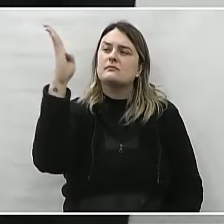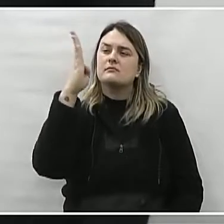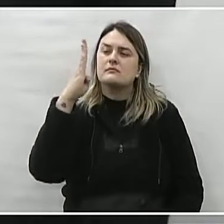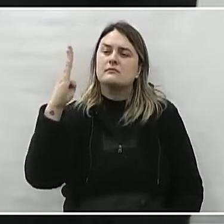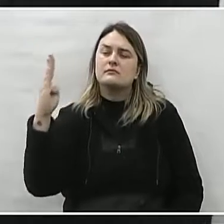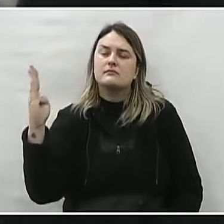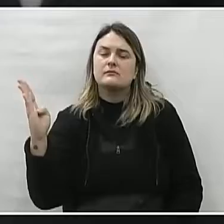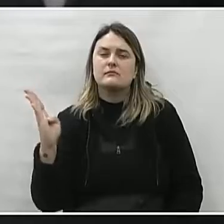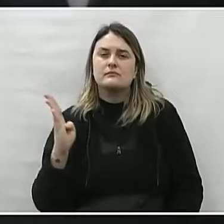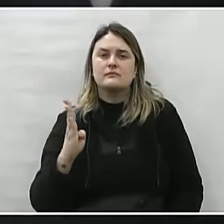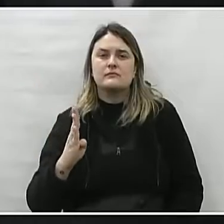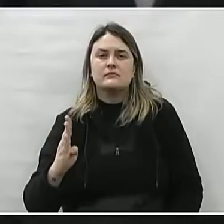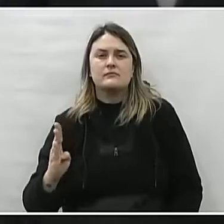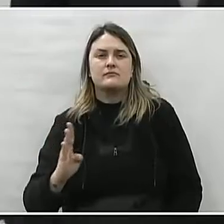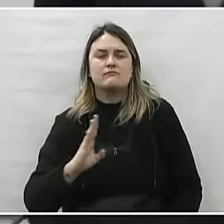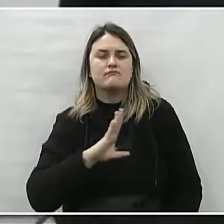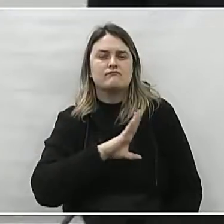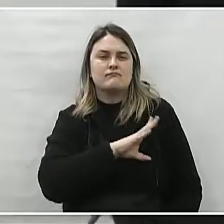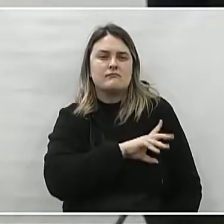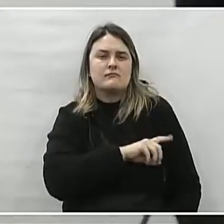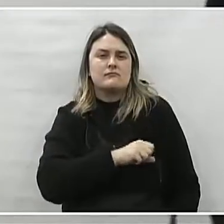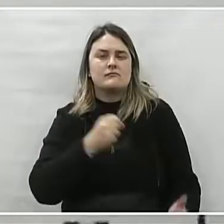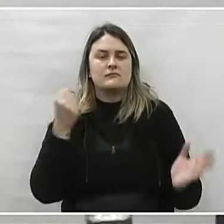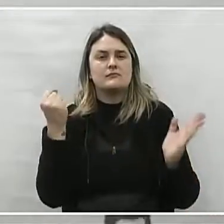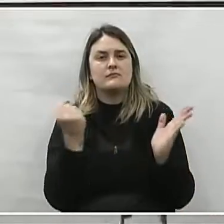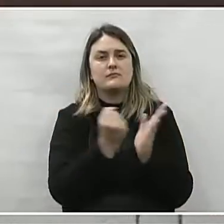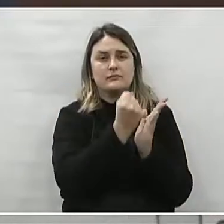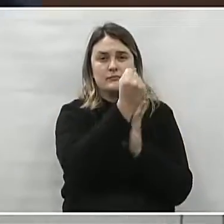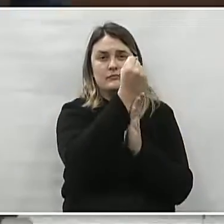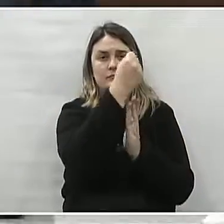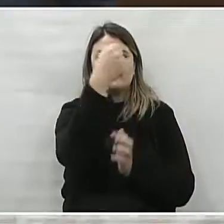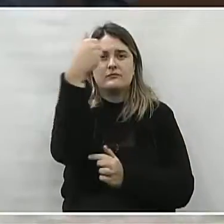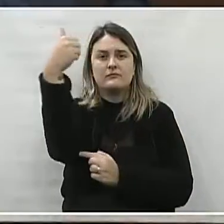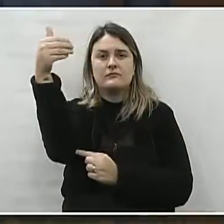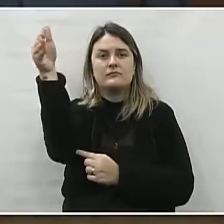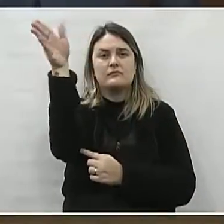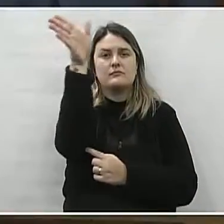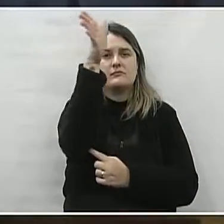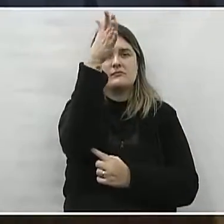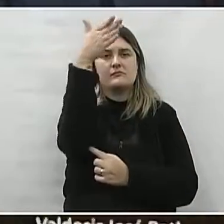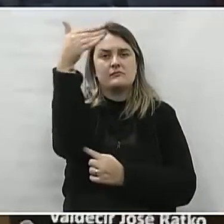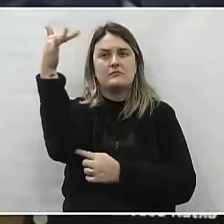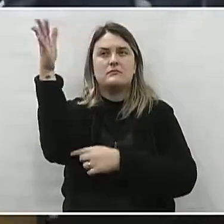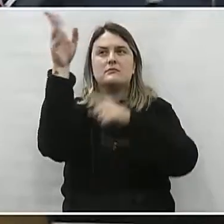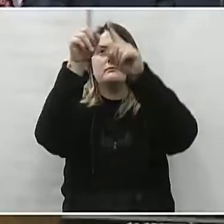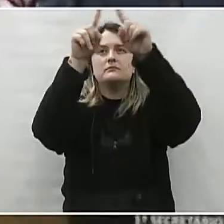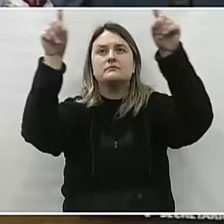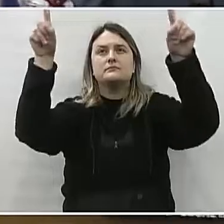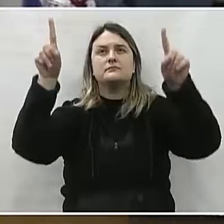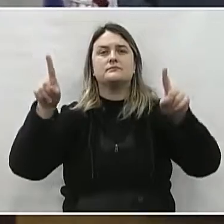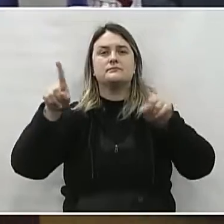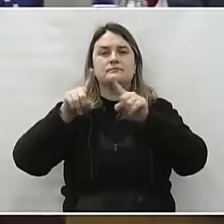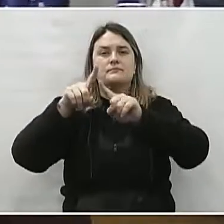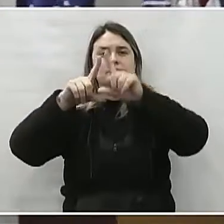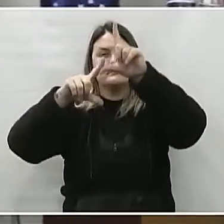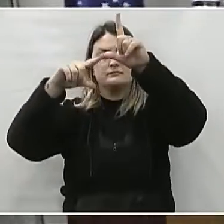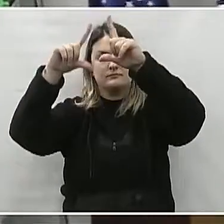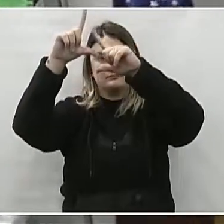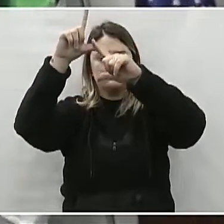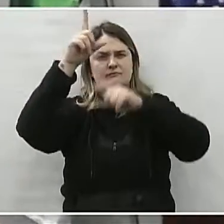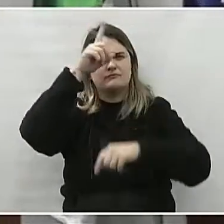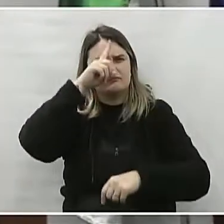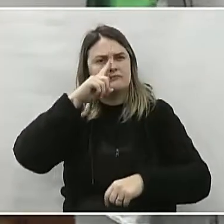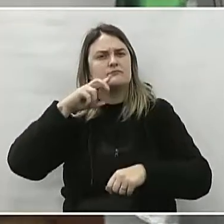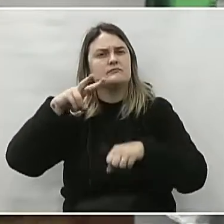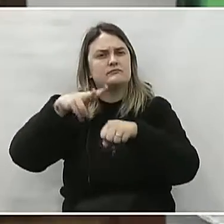sol. Brasil, que amor eterno seja símbolo. Olá, barulhos, letras, estrelado.